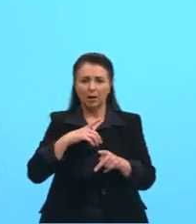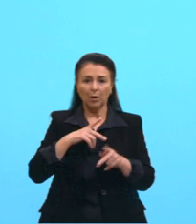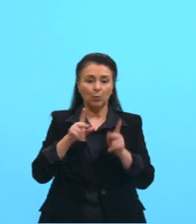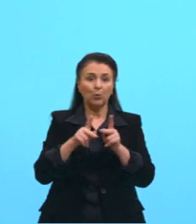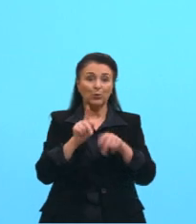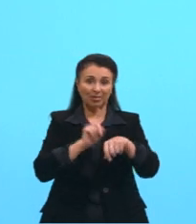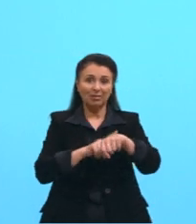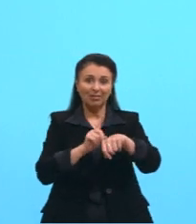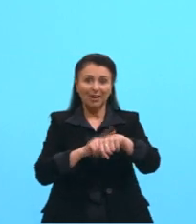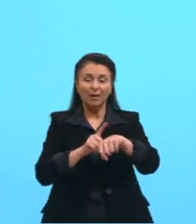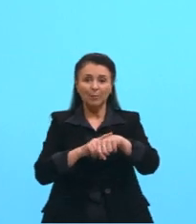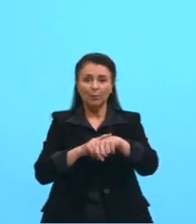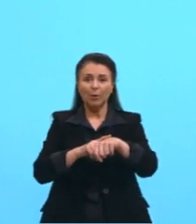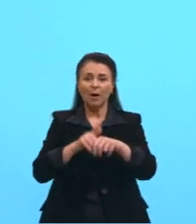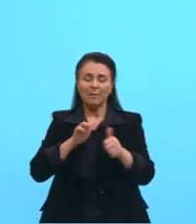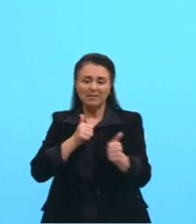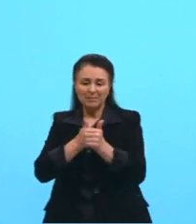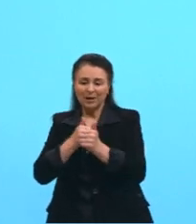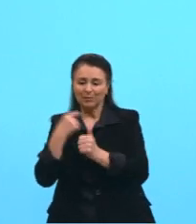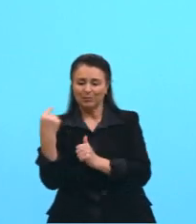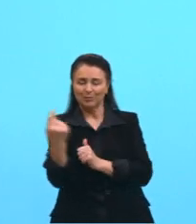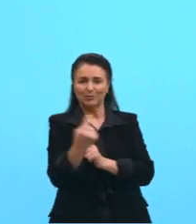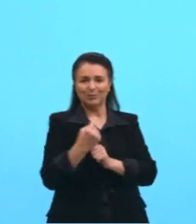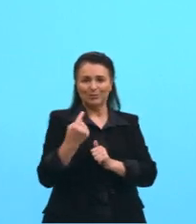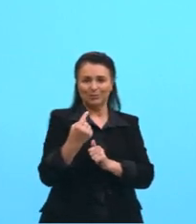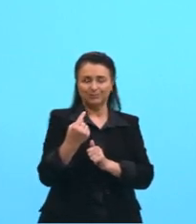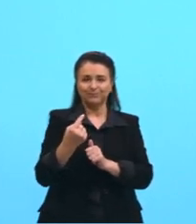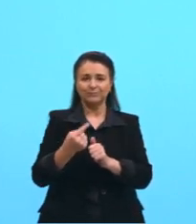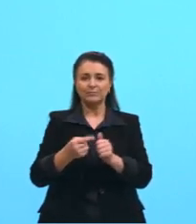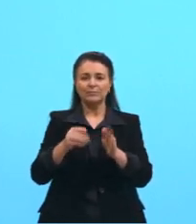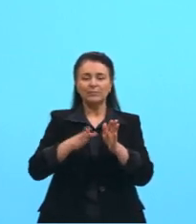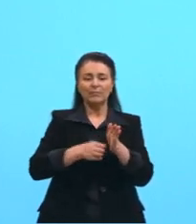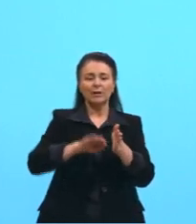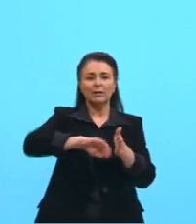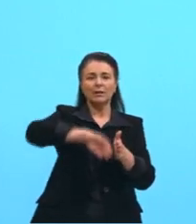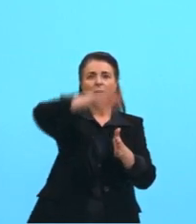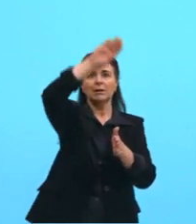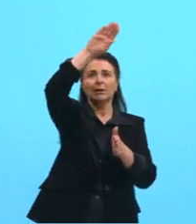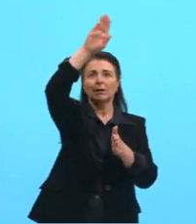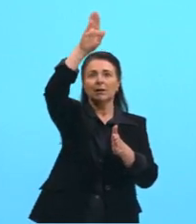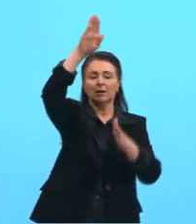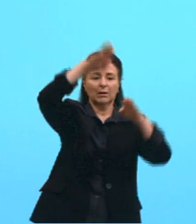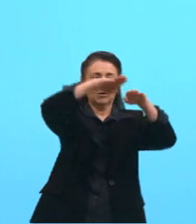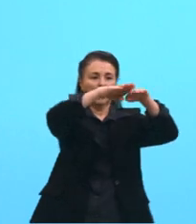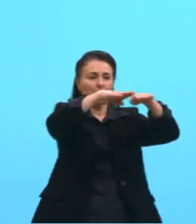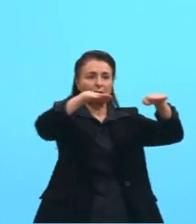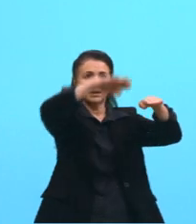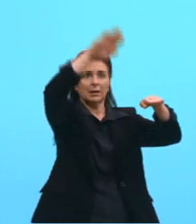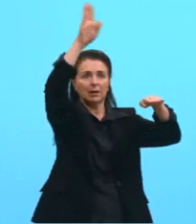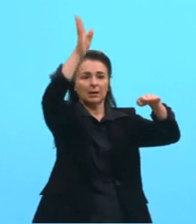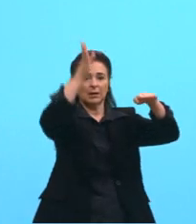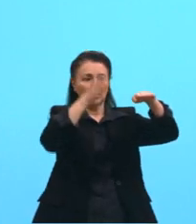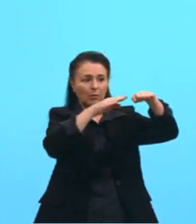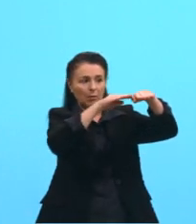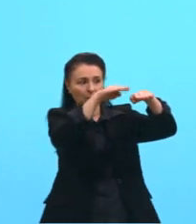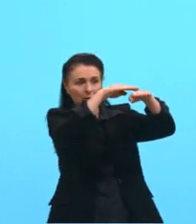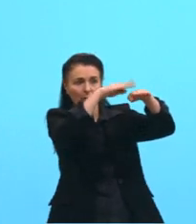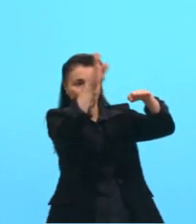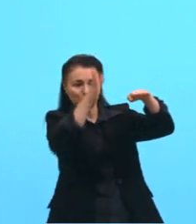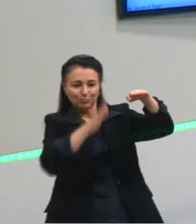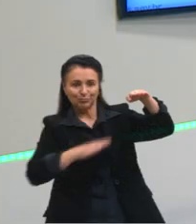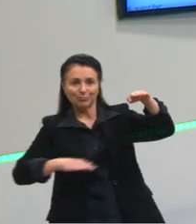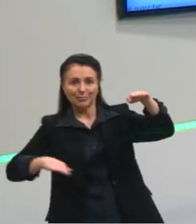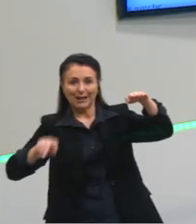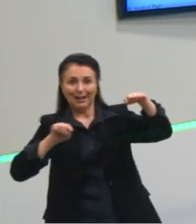no nosso tempo humano aqui, não. E a depressão relativa, que ela é mais baixa, uma área mais baixa, que está o seu entorno, tá?